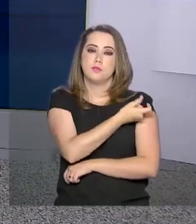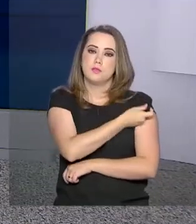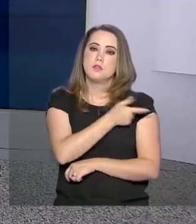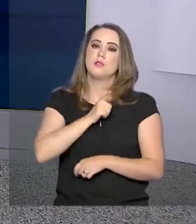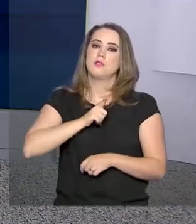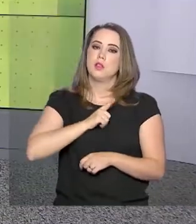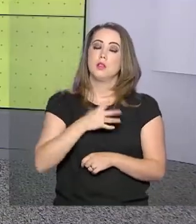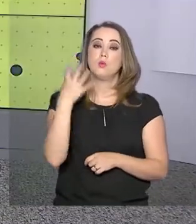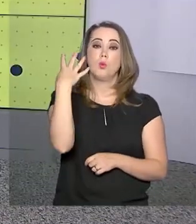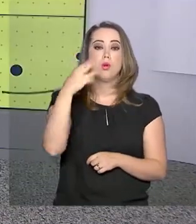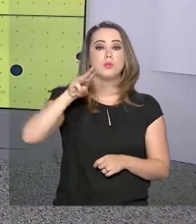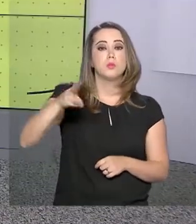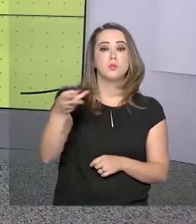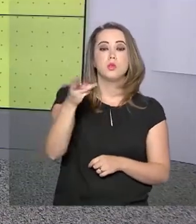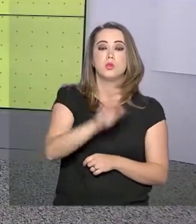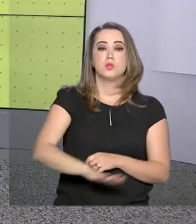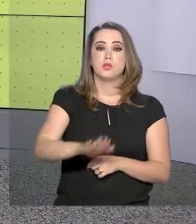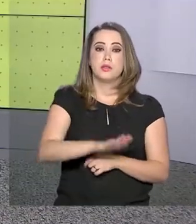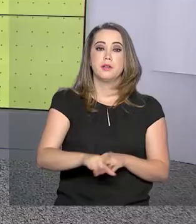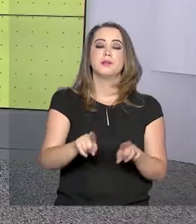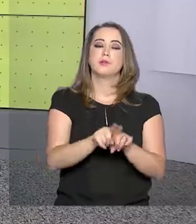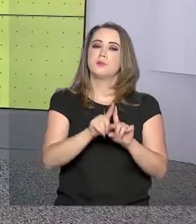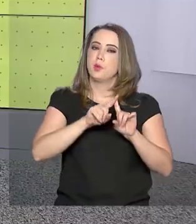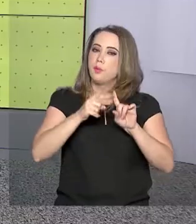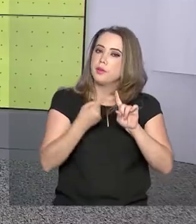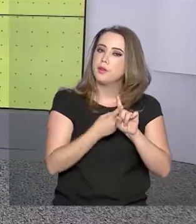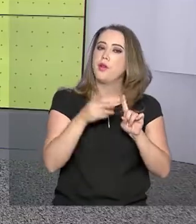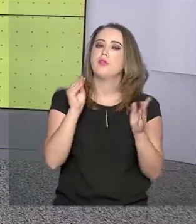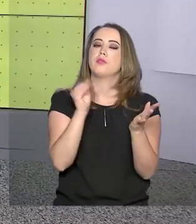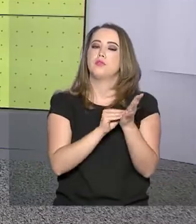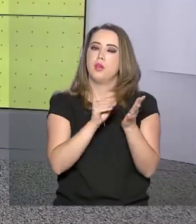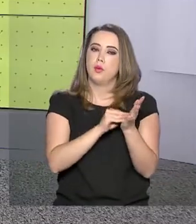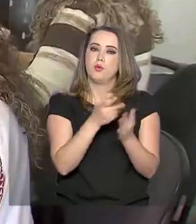4 milhões de crianças e gestantes ainda não se vacinaram.